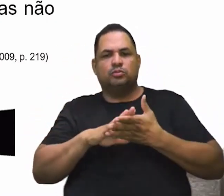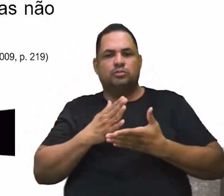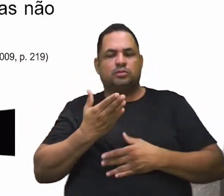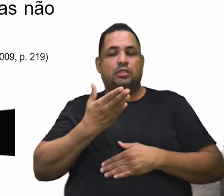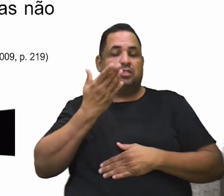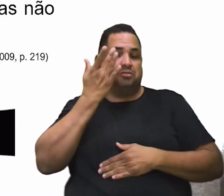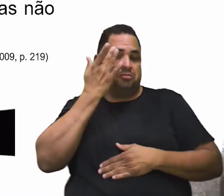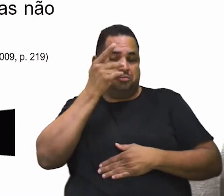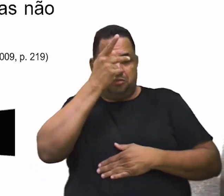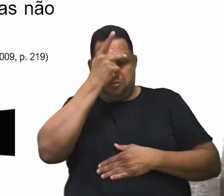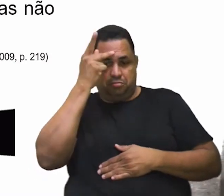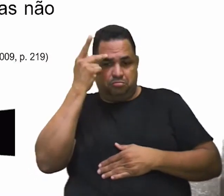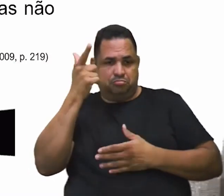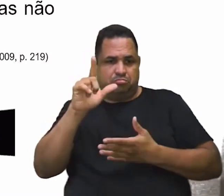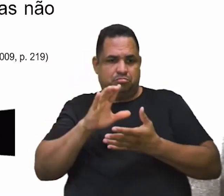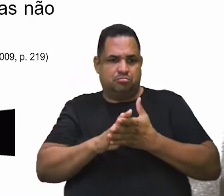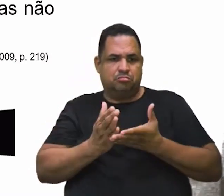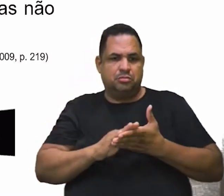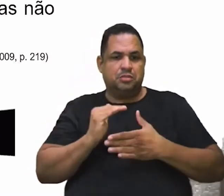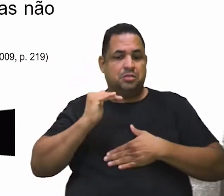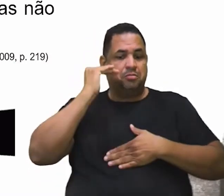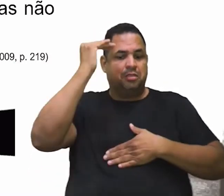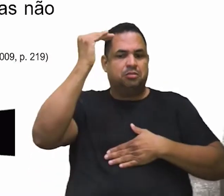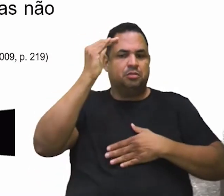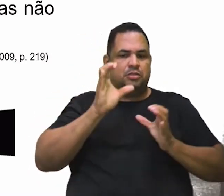sobreponham os coletivos.